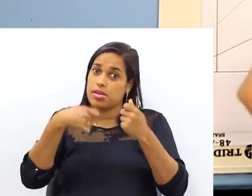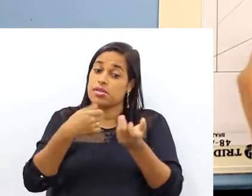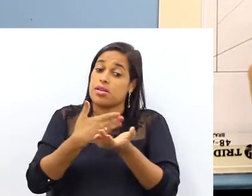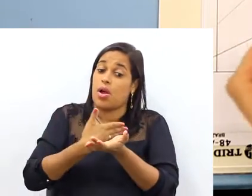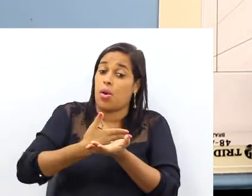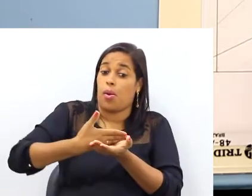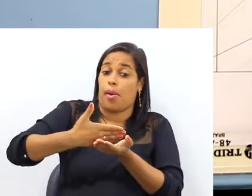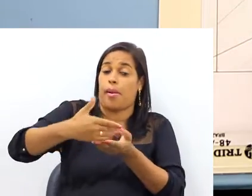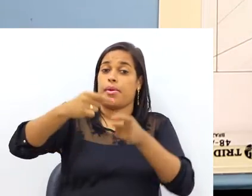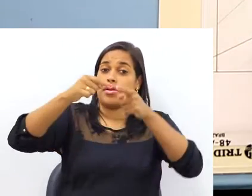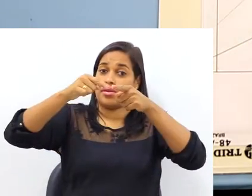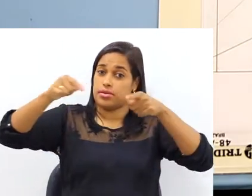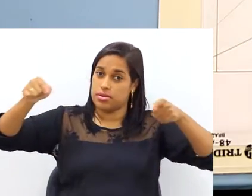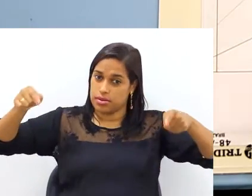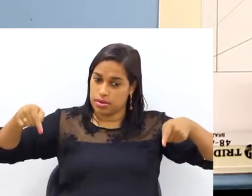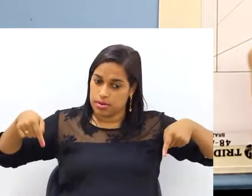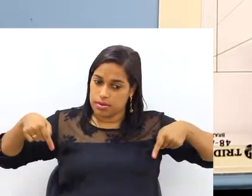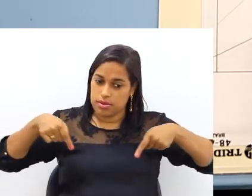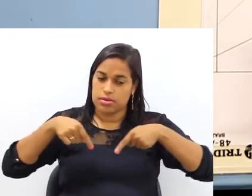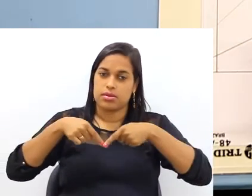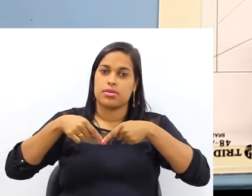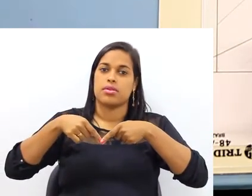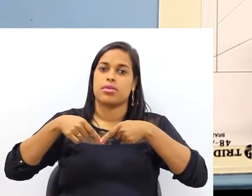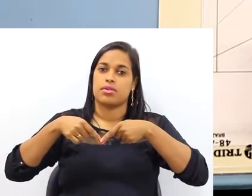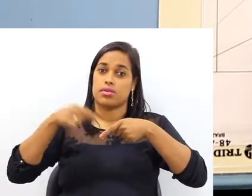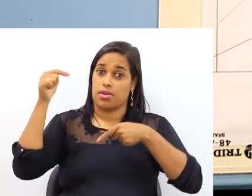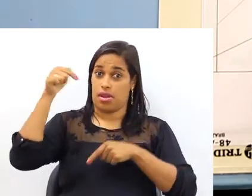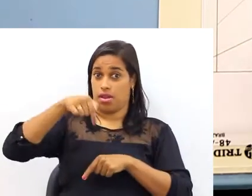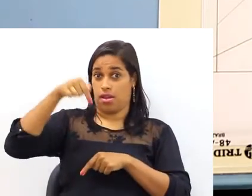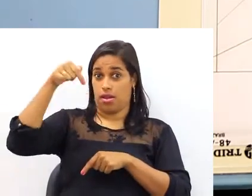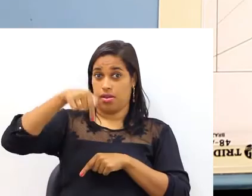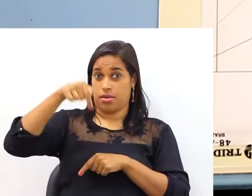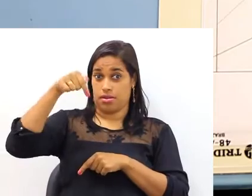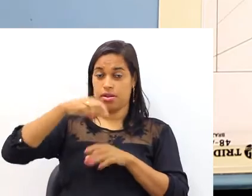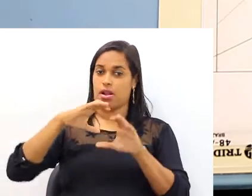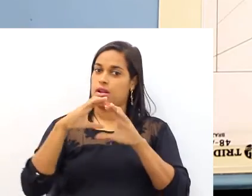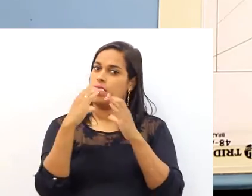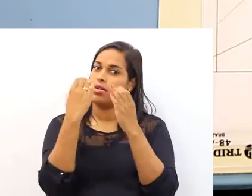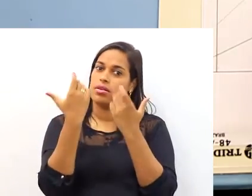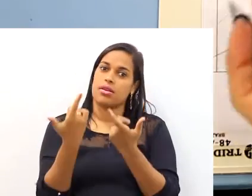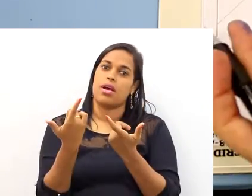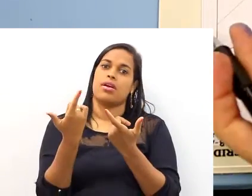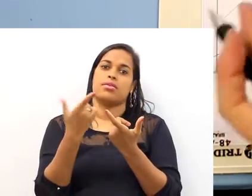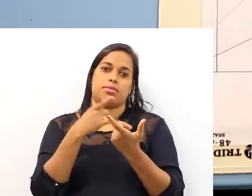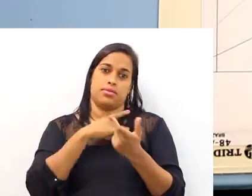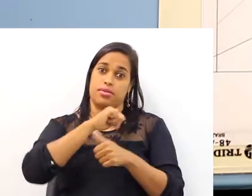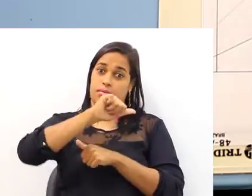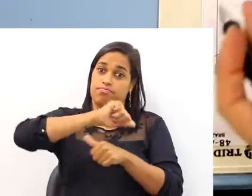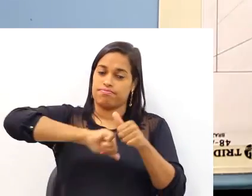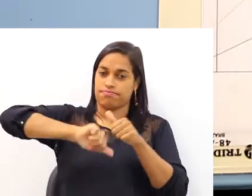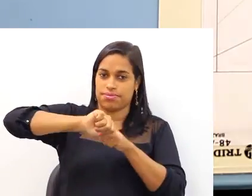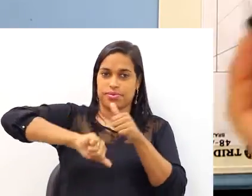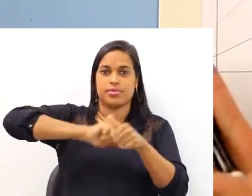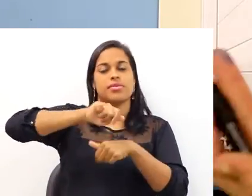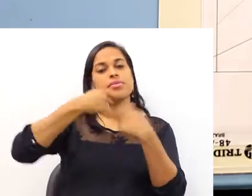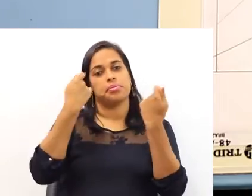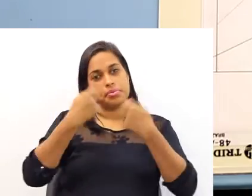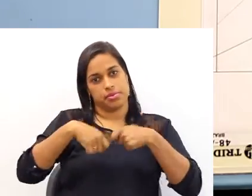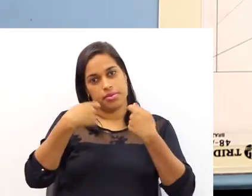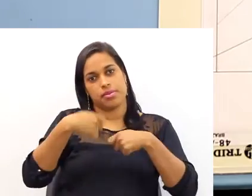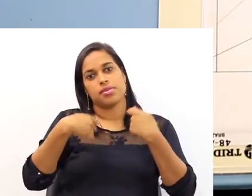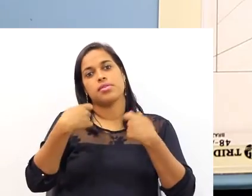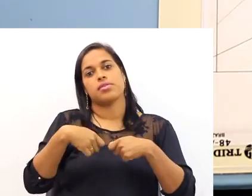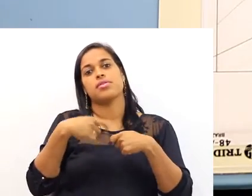mais justo do que a gente partir de um ortoedro envolvente. Só que o ortoedro aqui, claro, vai sofrer todas as